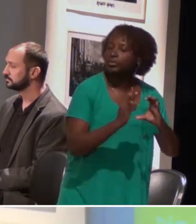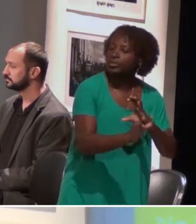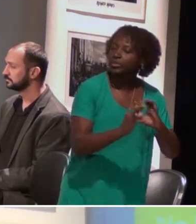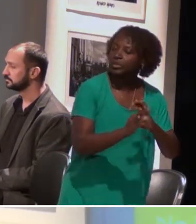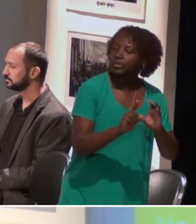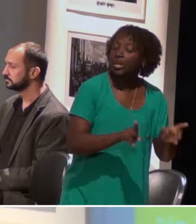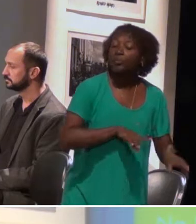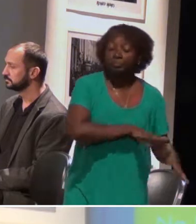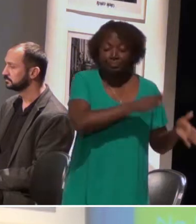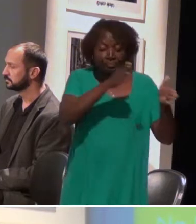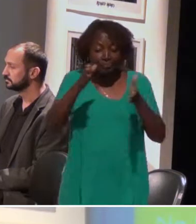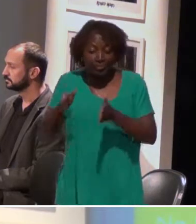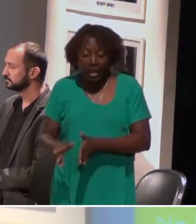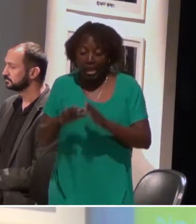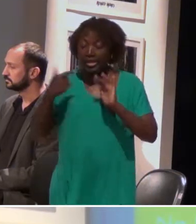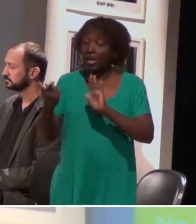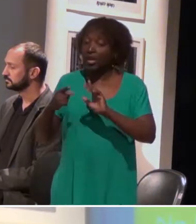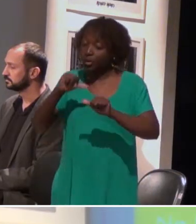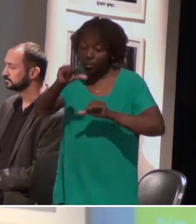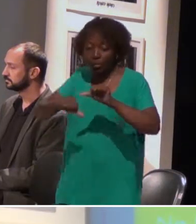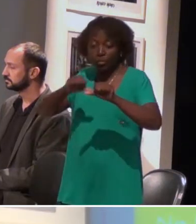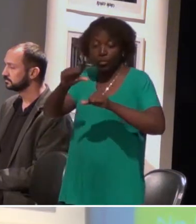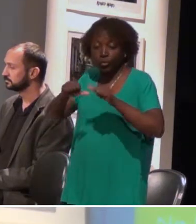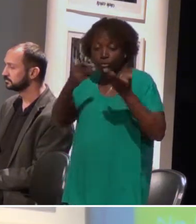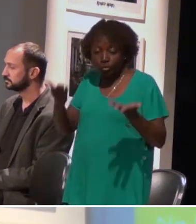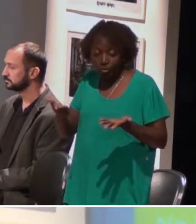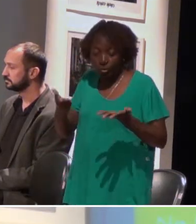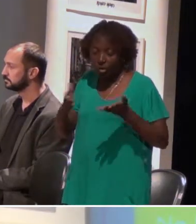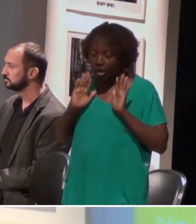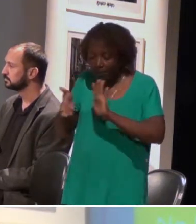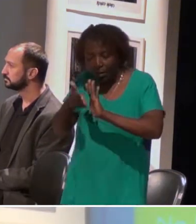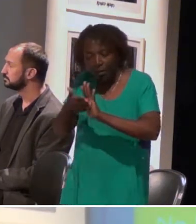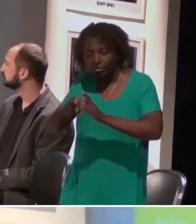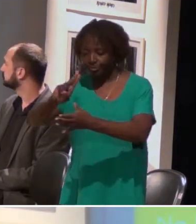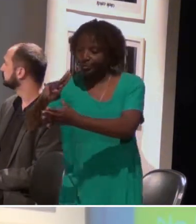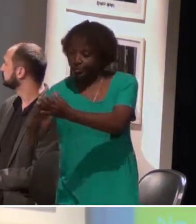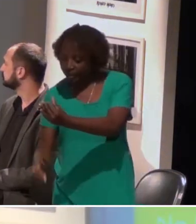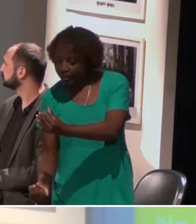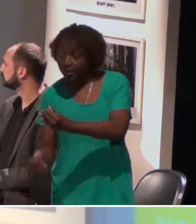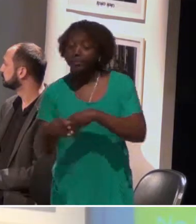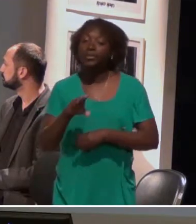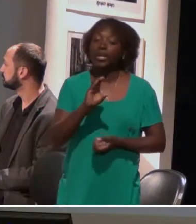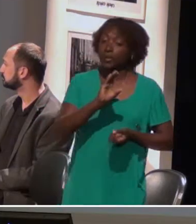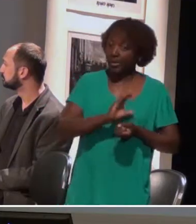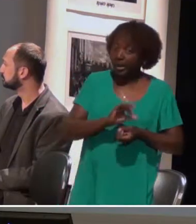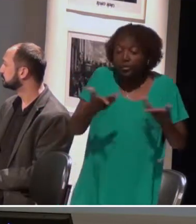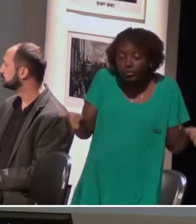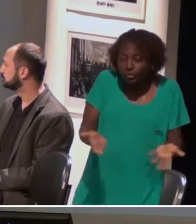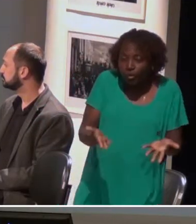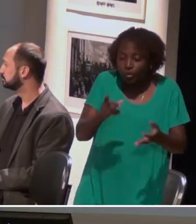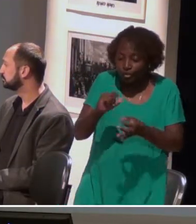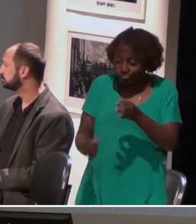nós passamos à abordagem do bilinguismo. E o CAS hoje, ele